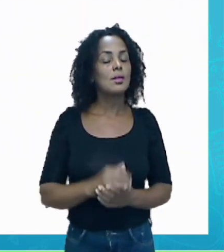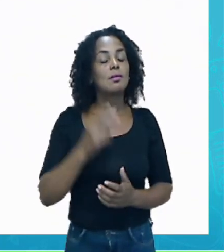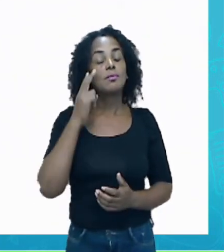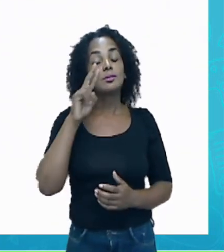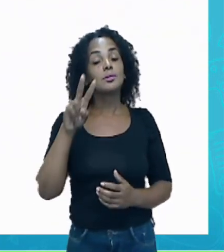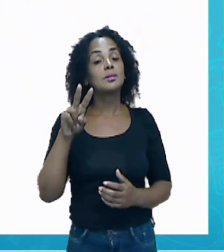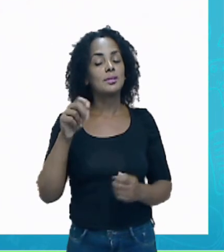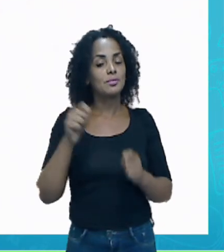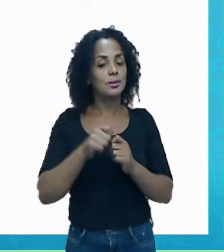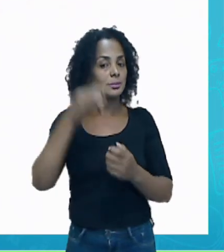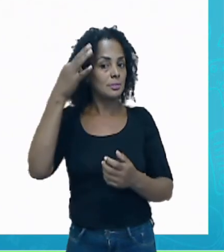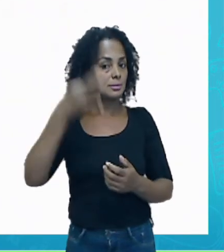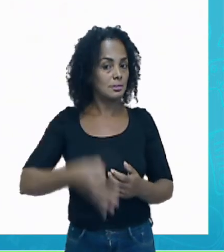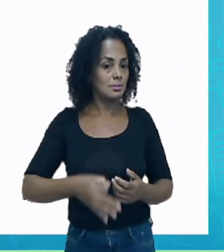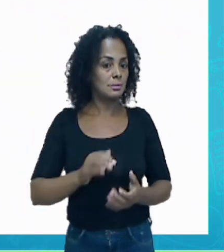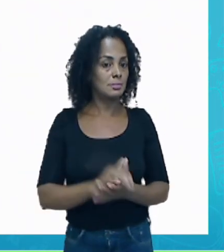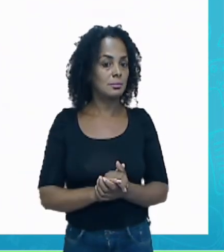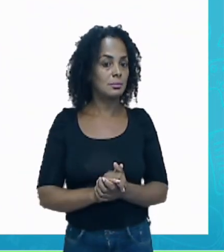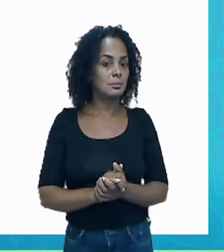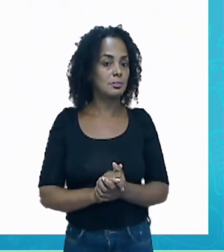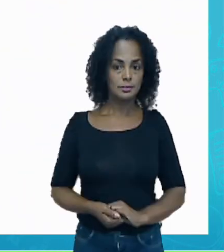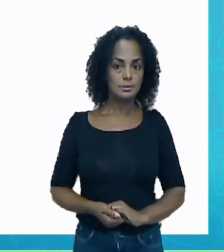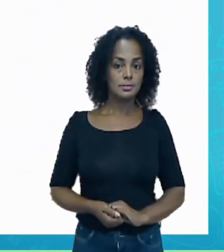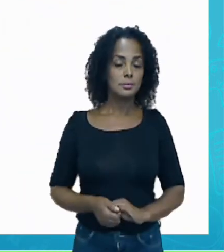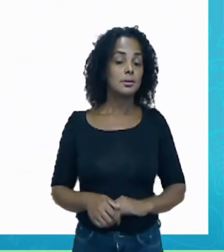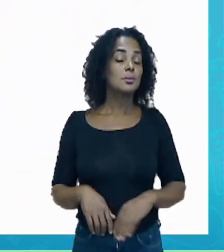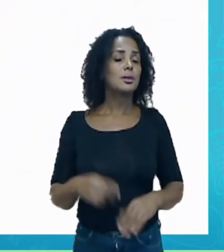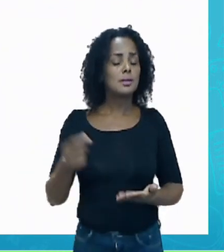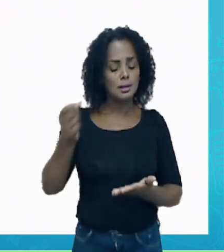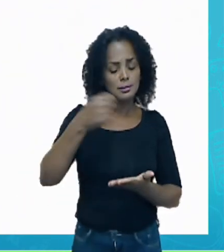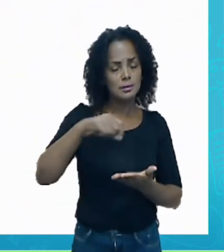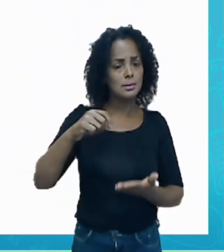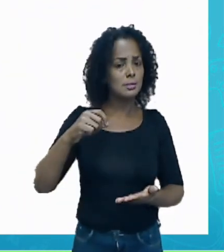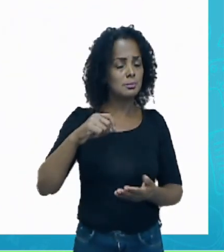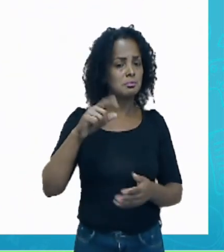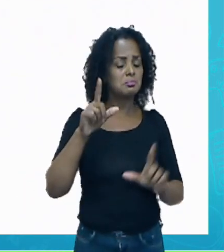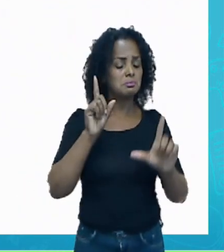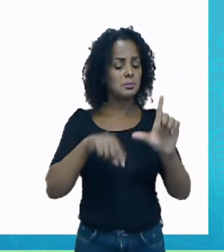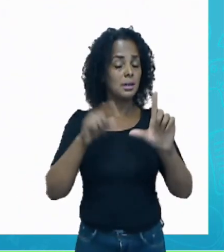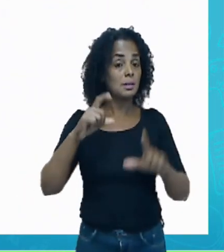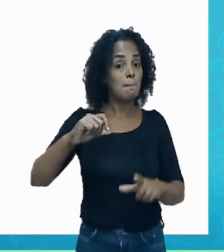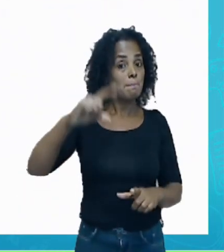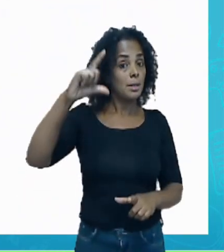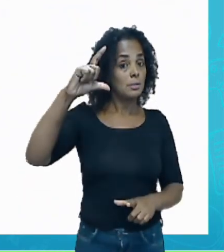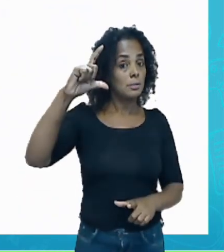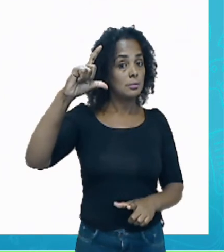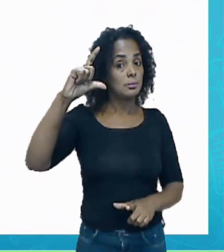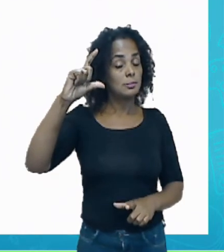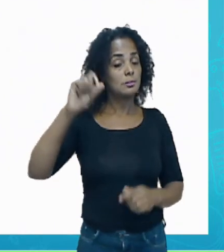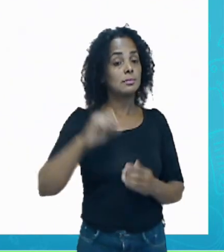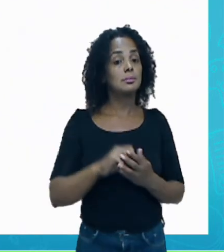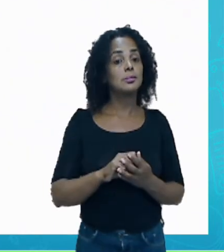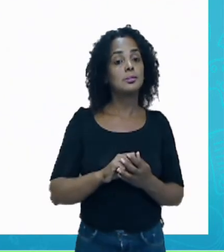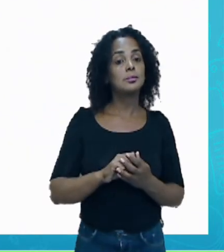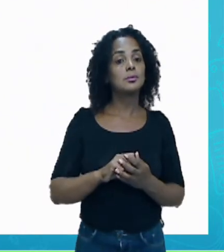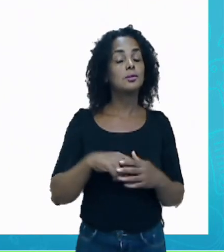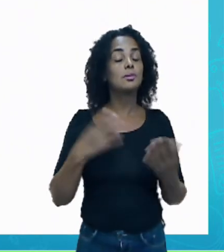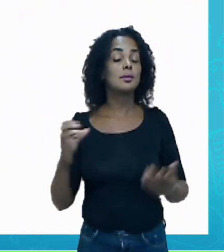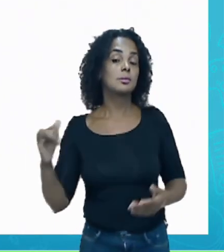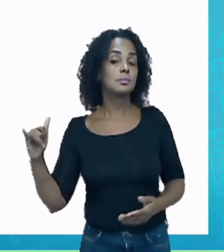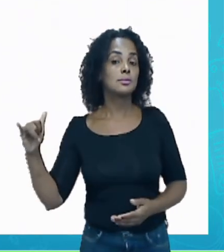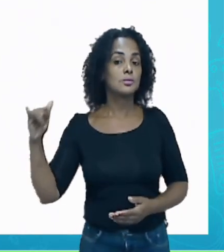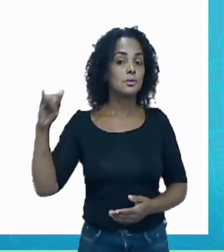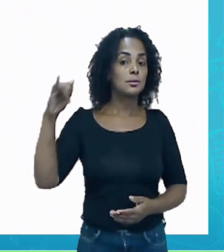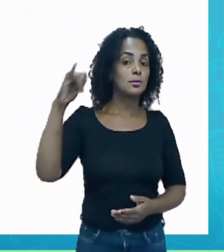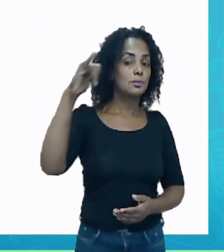também? Vamos lá? O que está escrito em letras maiores é O Aeroclube,